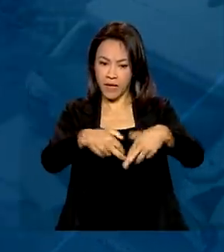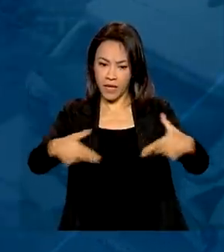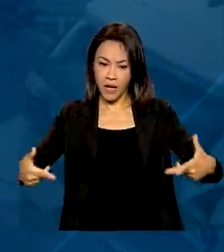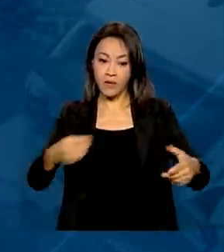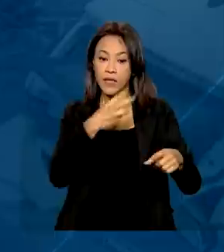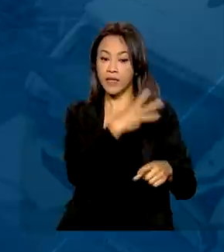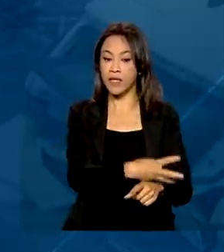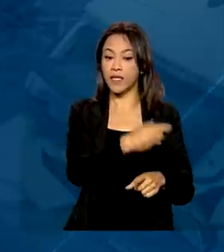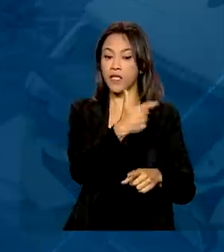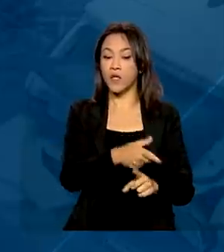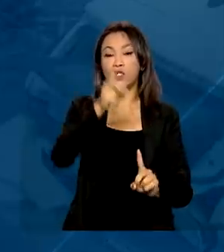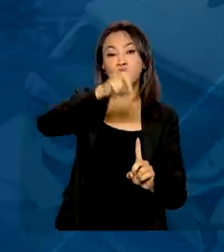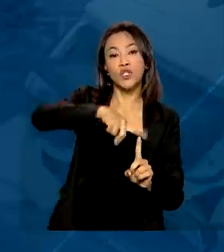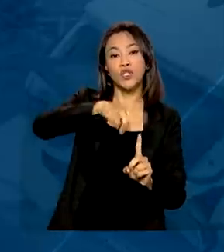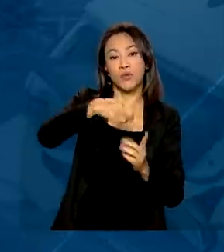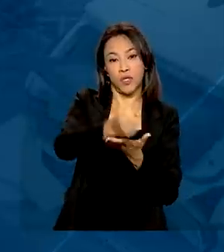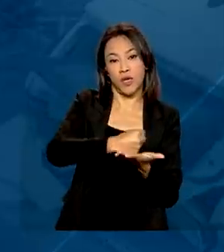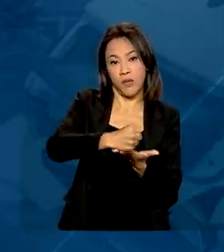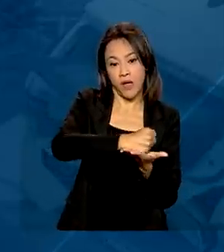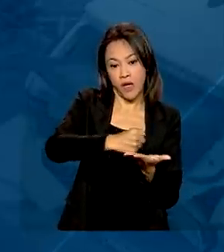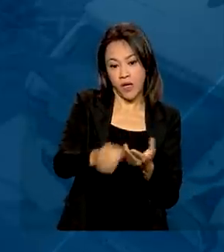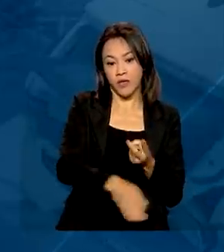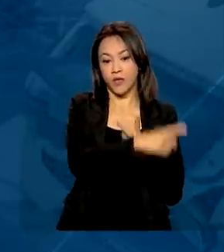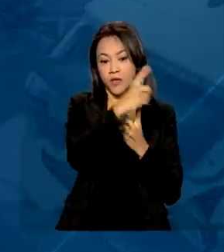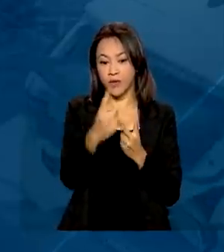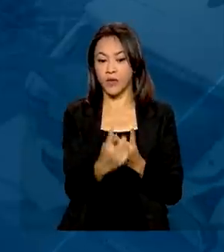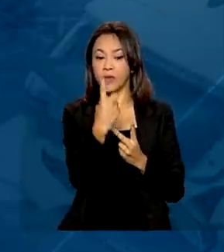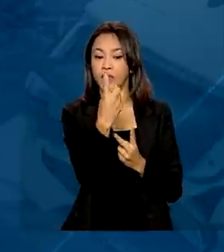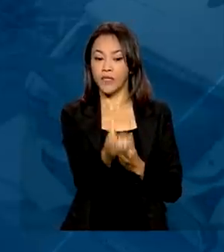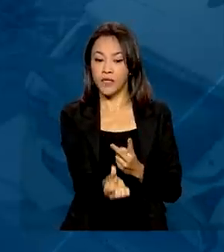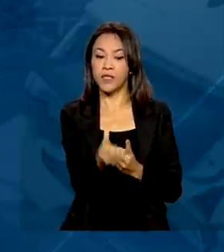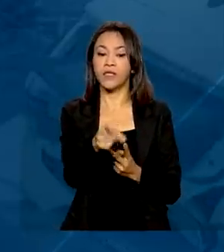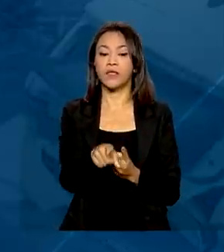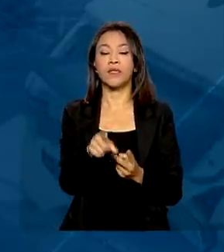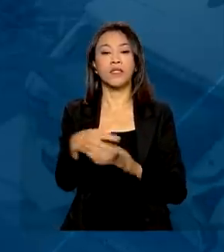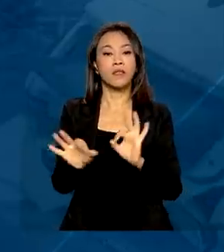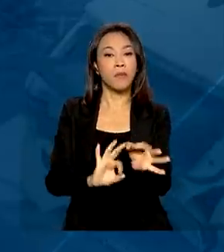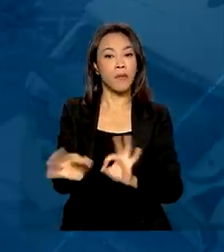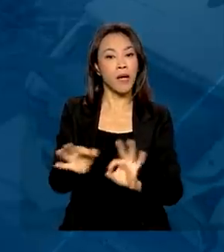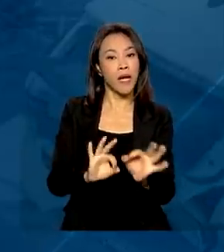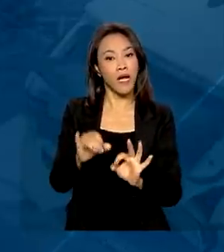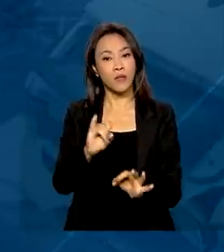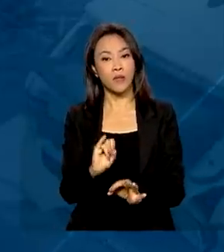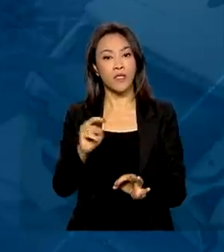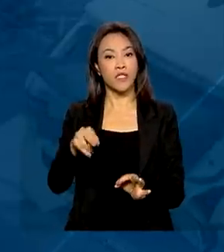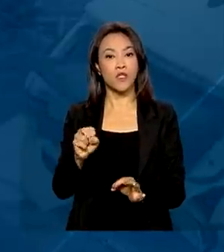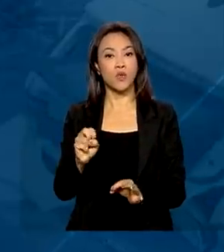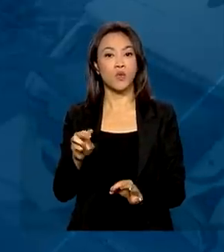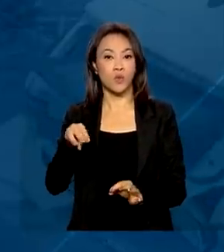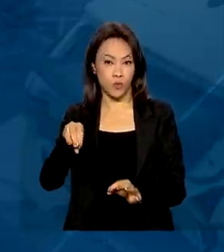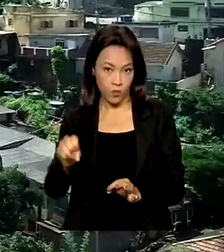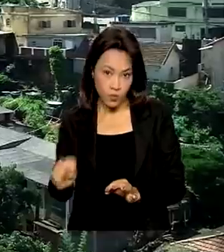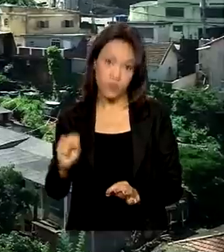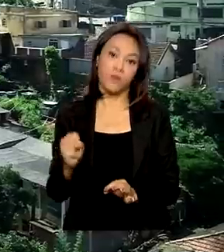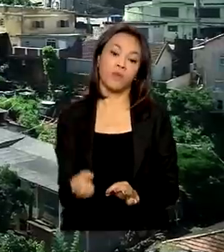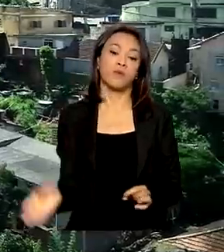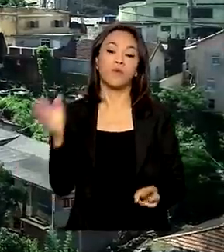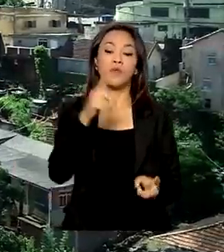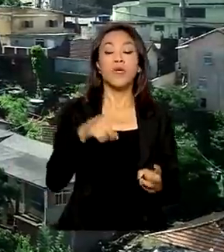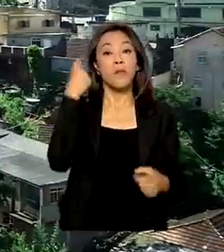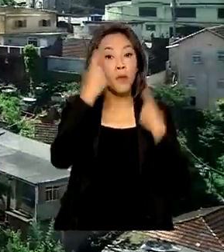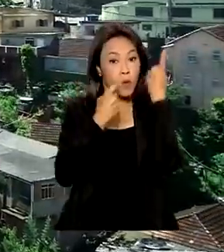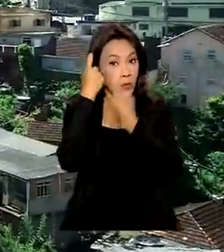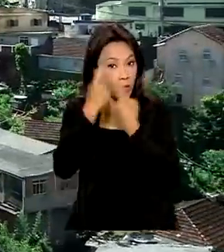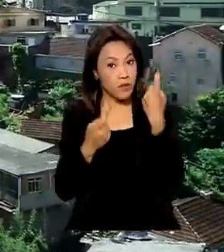32 tipos de medicamentos e 16 insumos preparados para serviços de emergência. Uma das